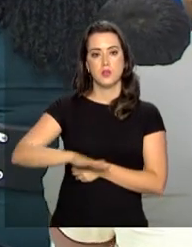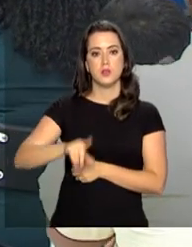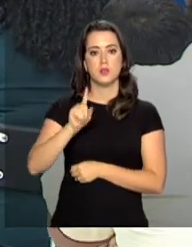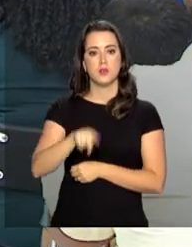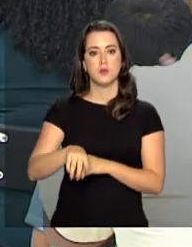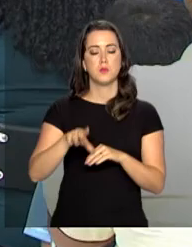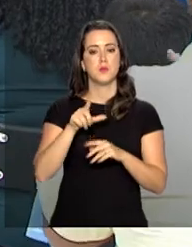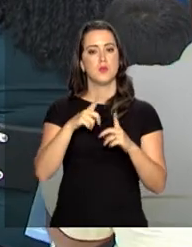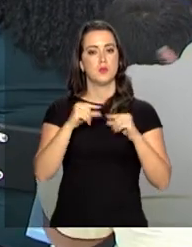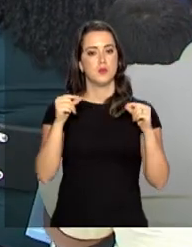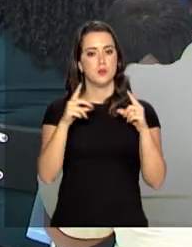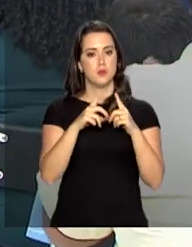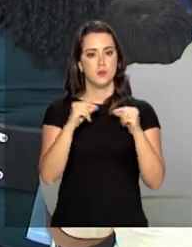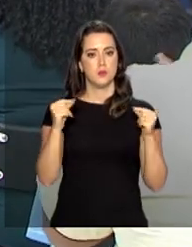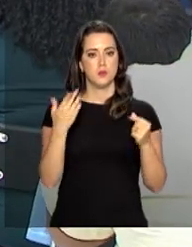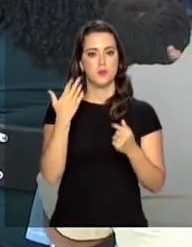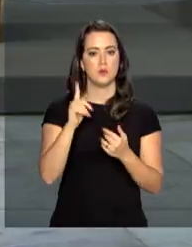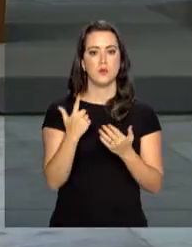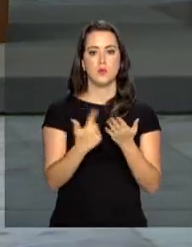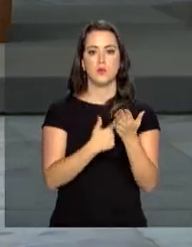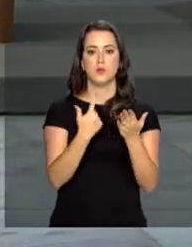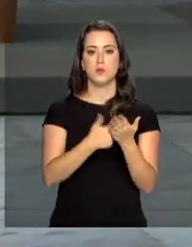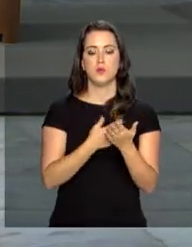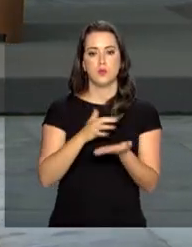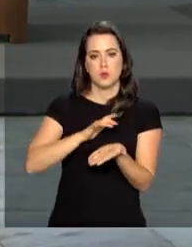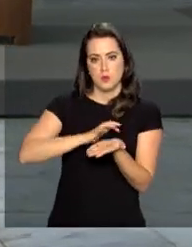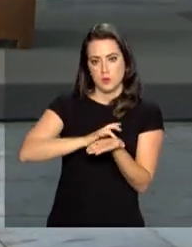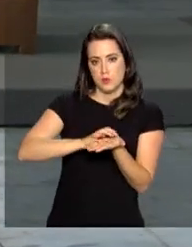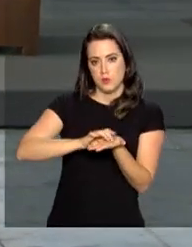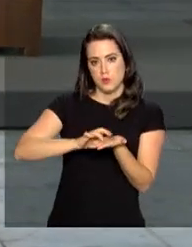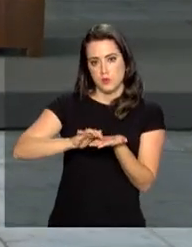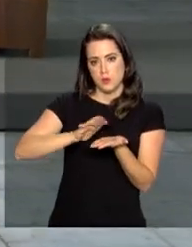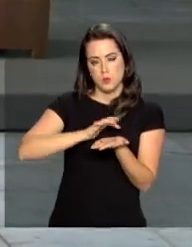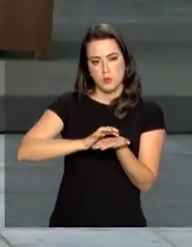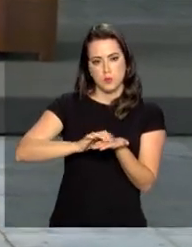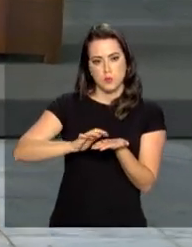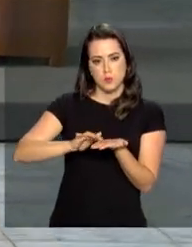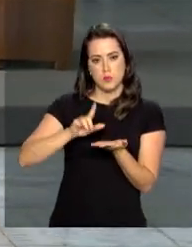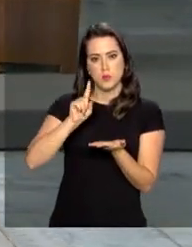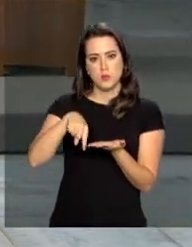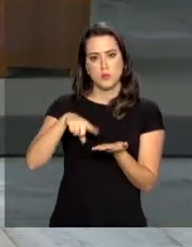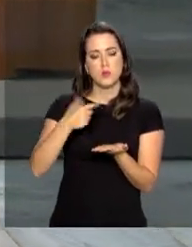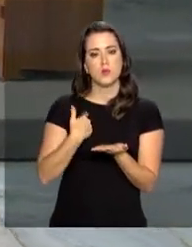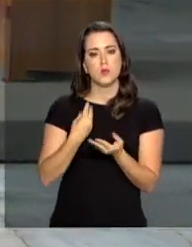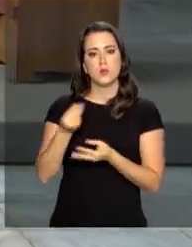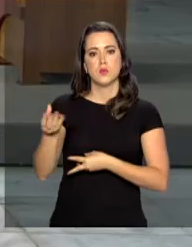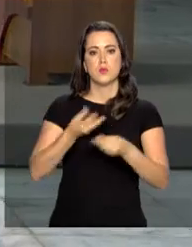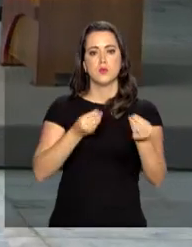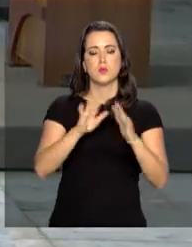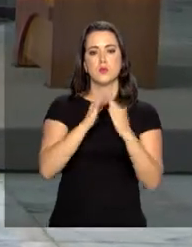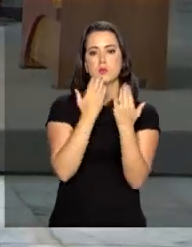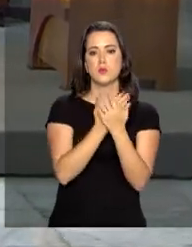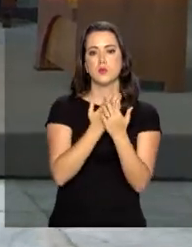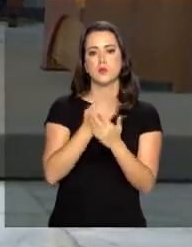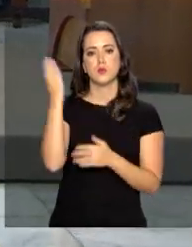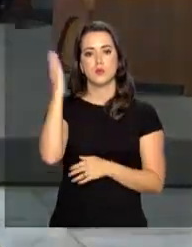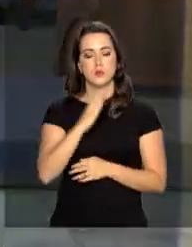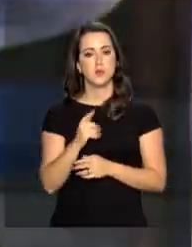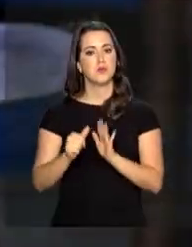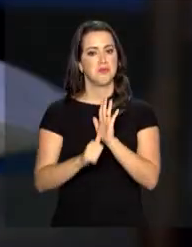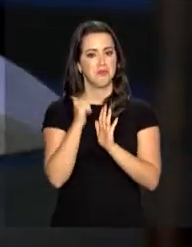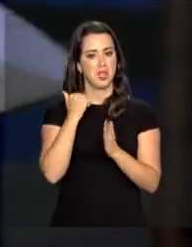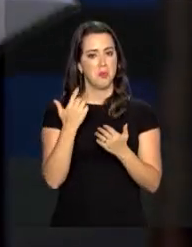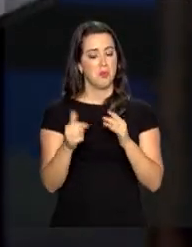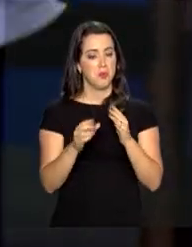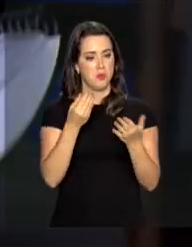Escola Classe 410 de Brasília, um livro em tinta braile que será distribuído às escolas brasileiras. Em